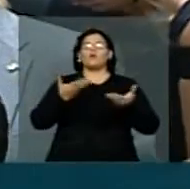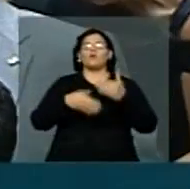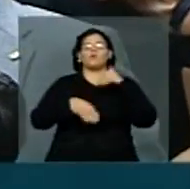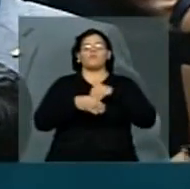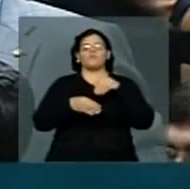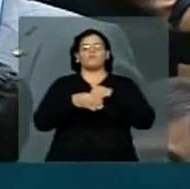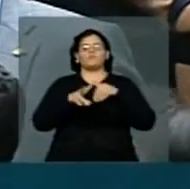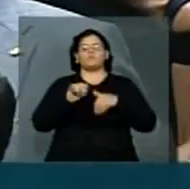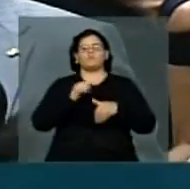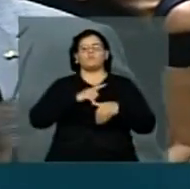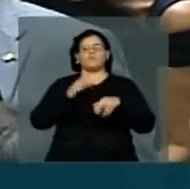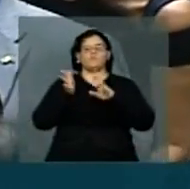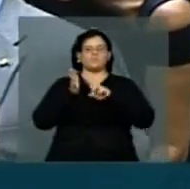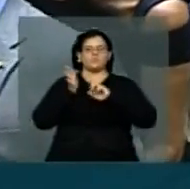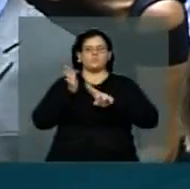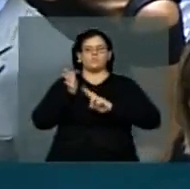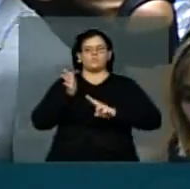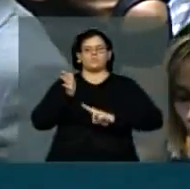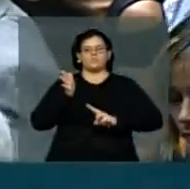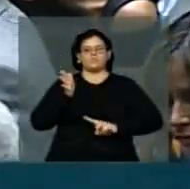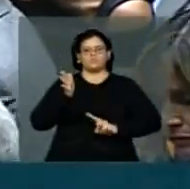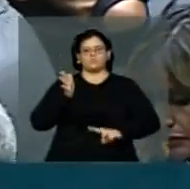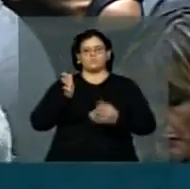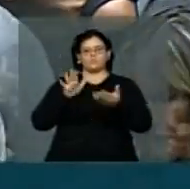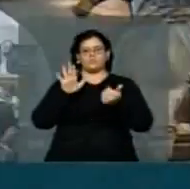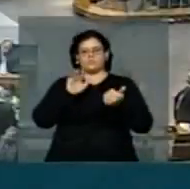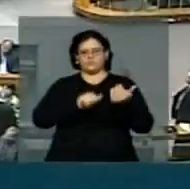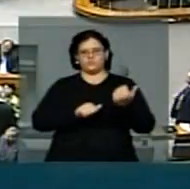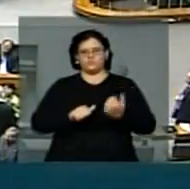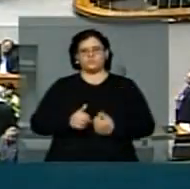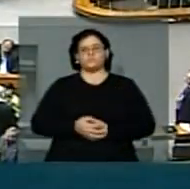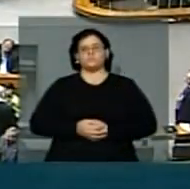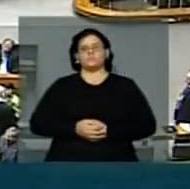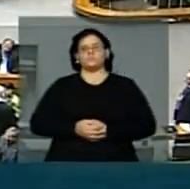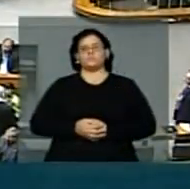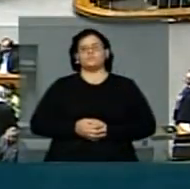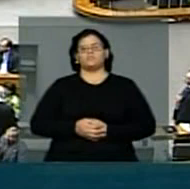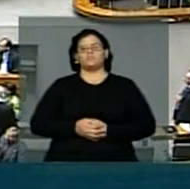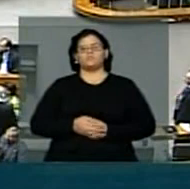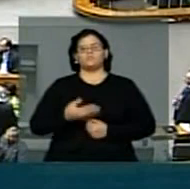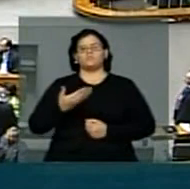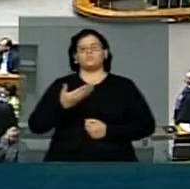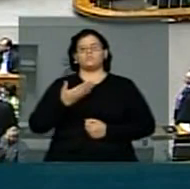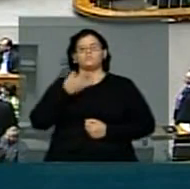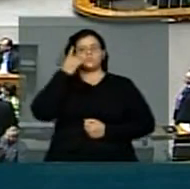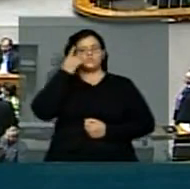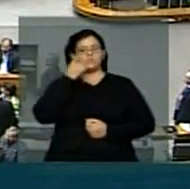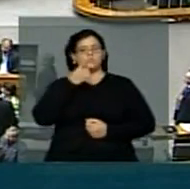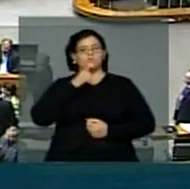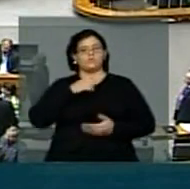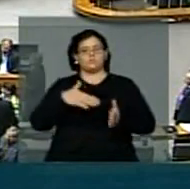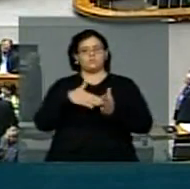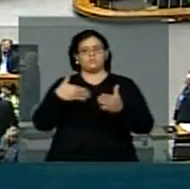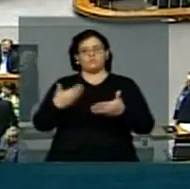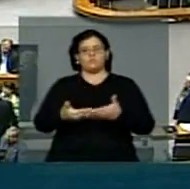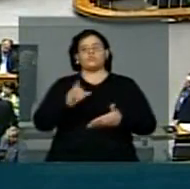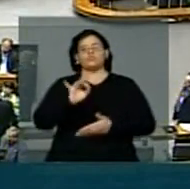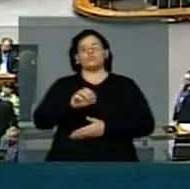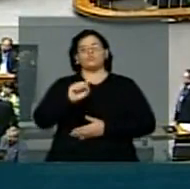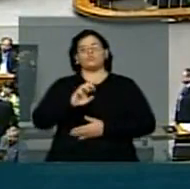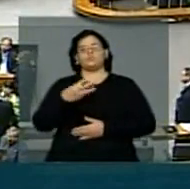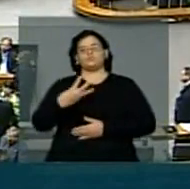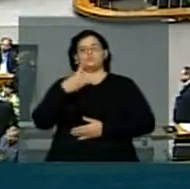Votação nominal Os parlamentares convocam os seus colegas para estarem em plenário uma vez que o coro ainda é pequeno, 83 deputados só